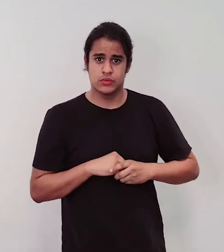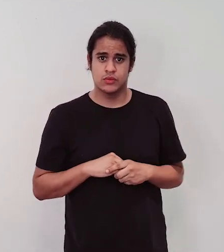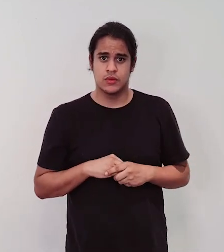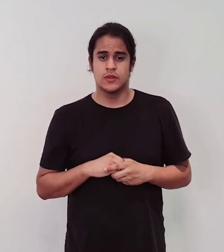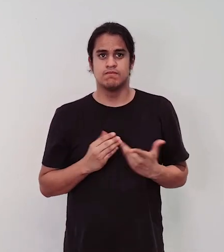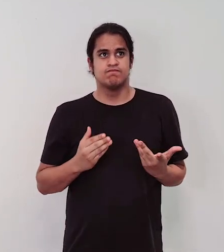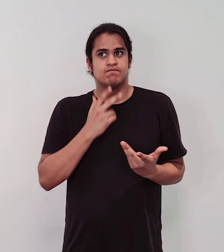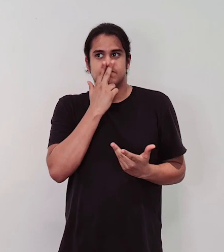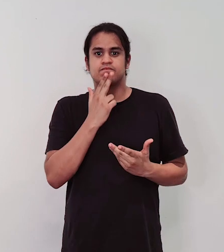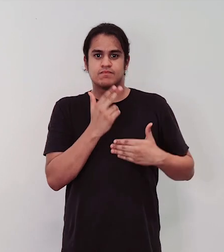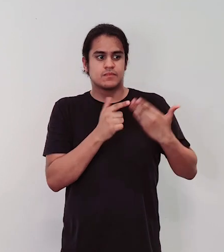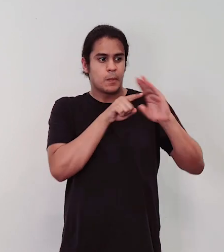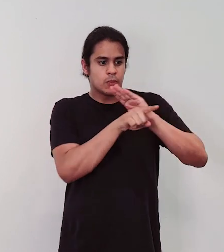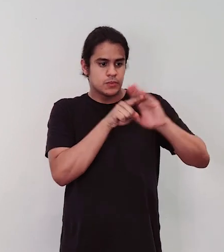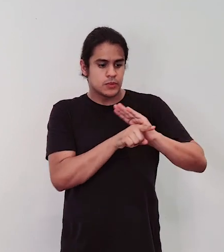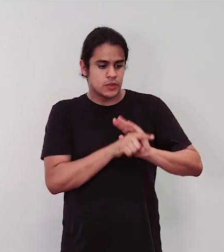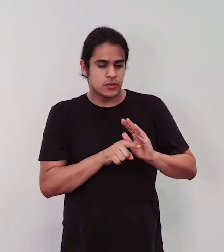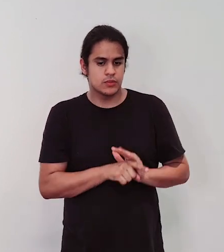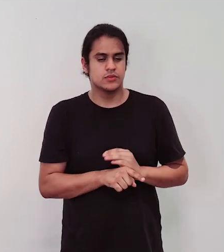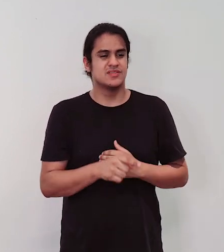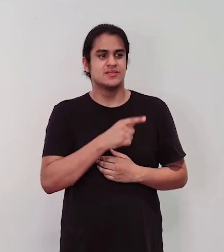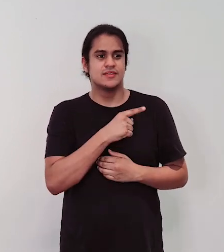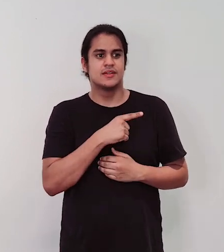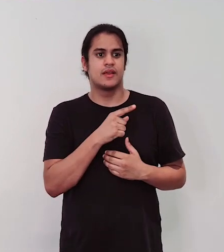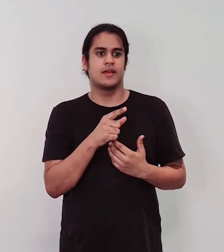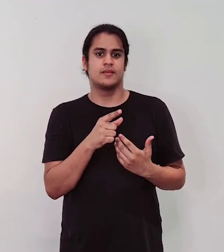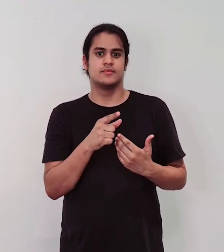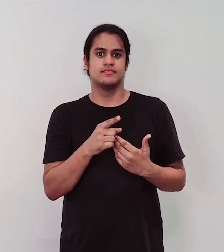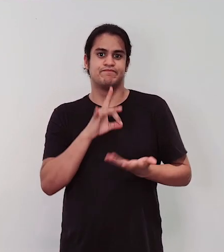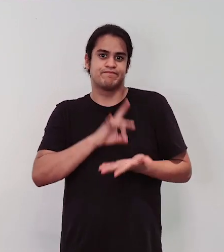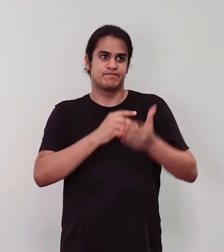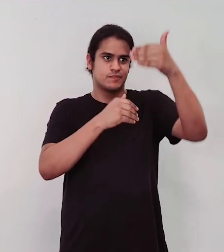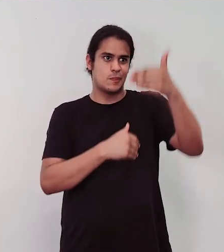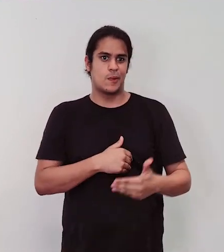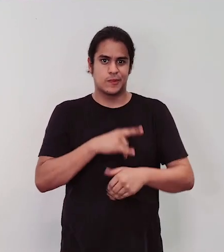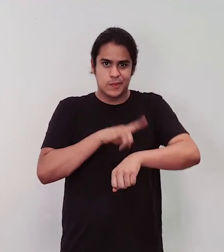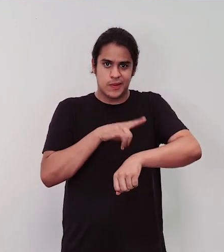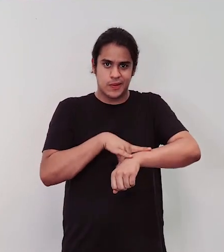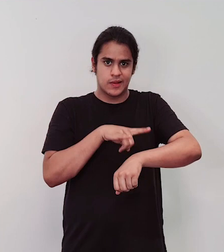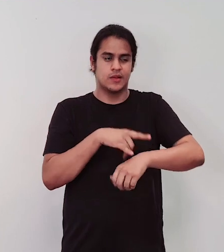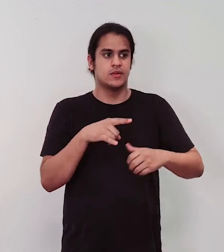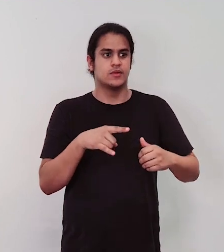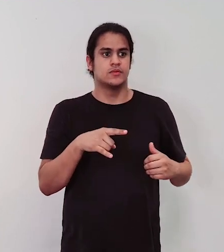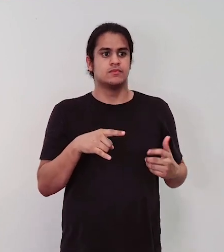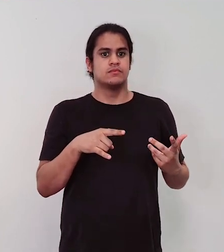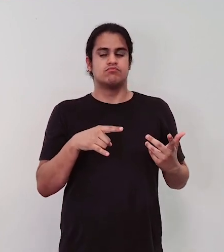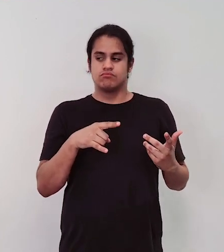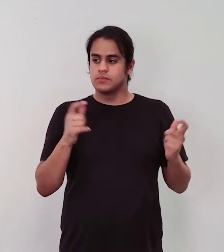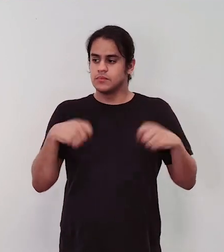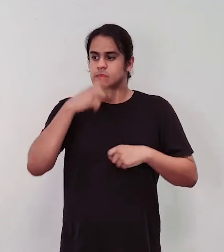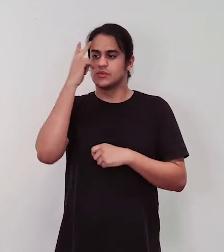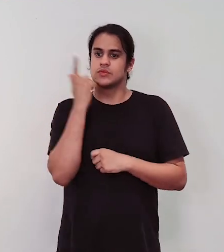porta, através das perguntas, uma porta, na porta do banheiro, de possibilidades de